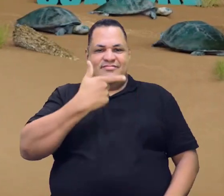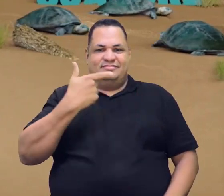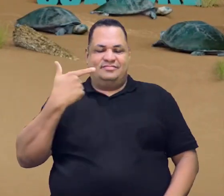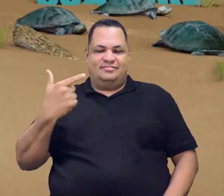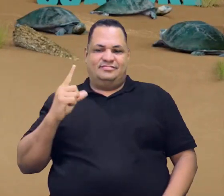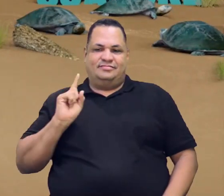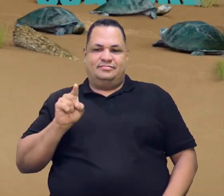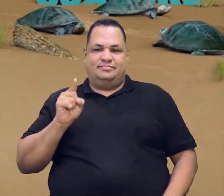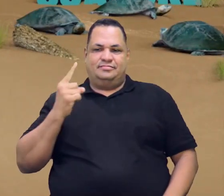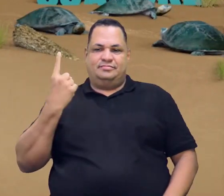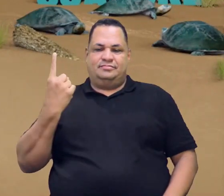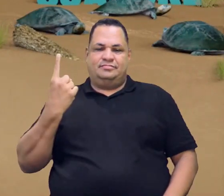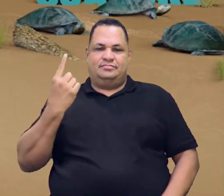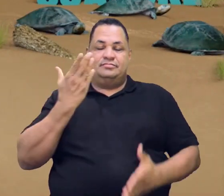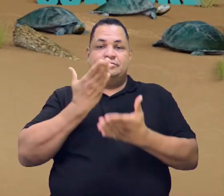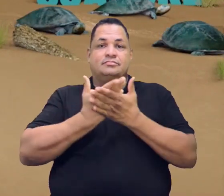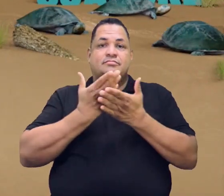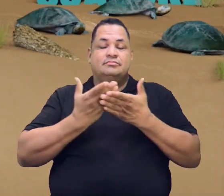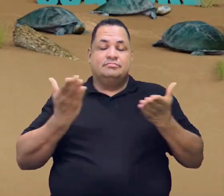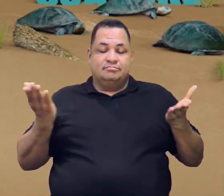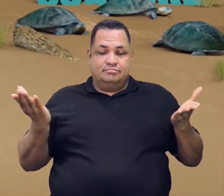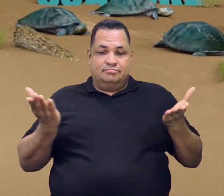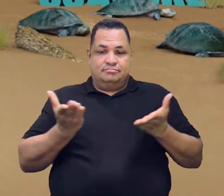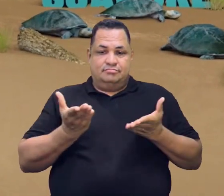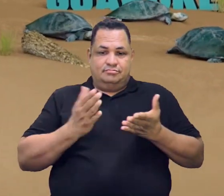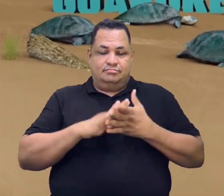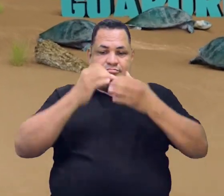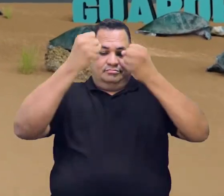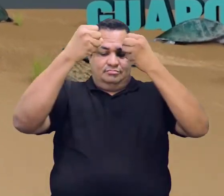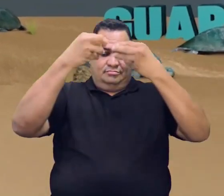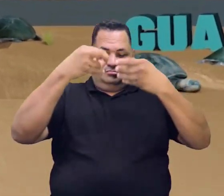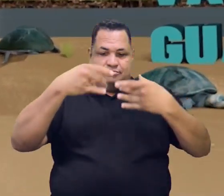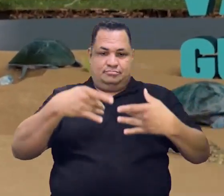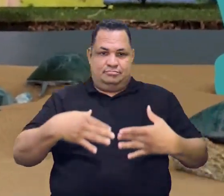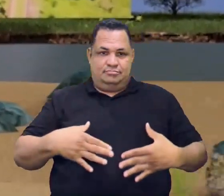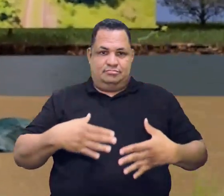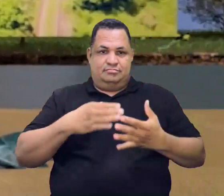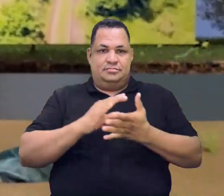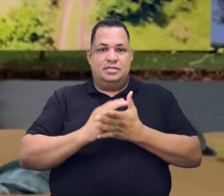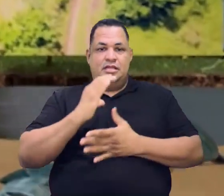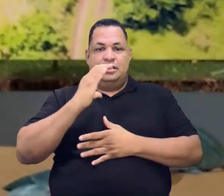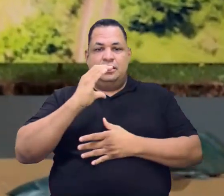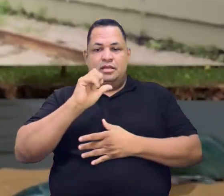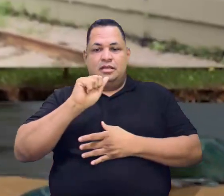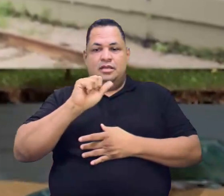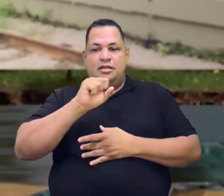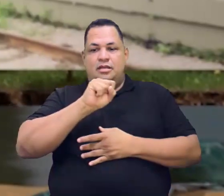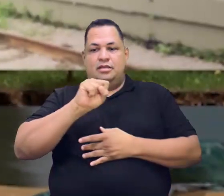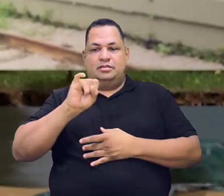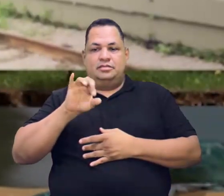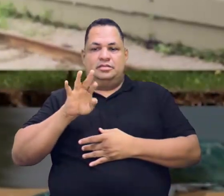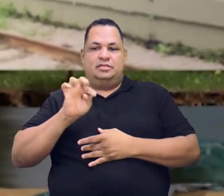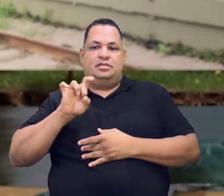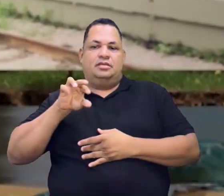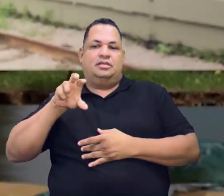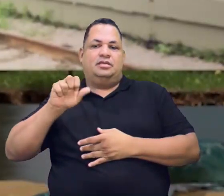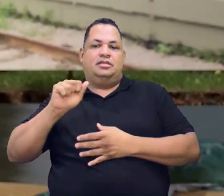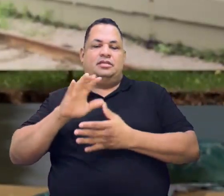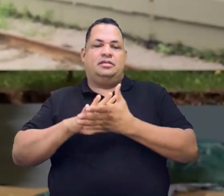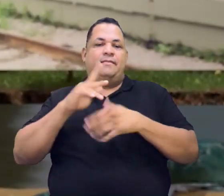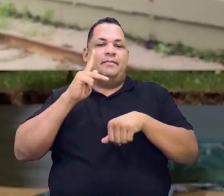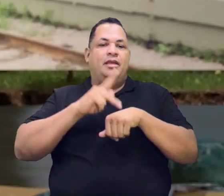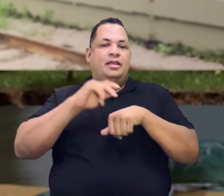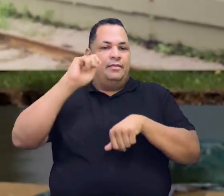.1. Na aula de hoje, nós iremos falar sobre a caceterita. Isso, meu, galera.